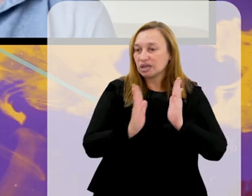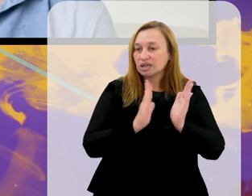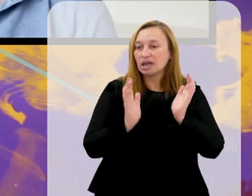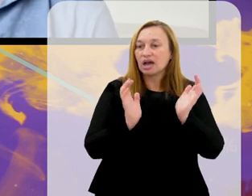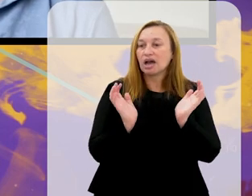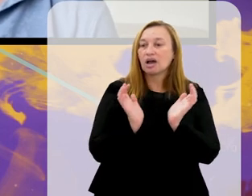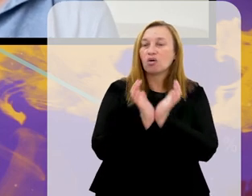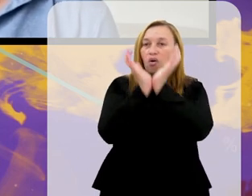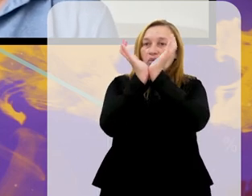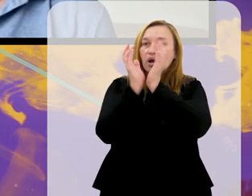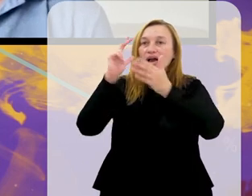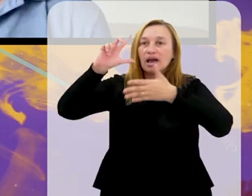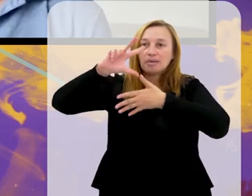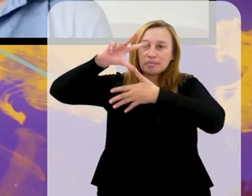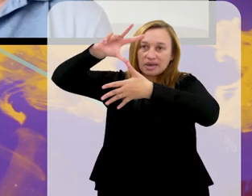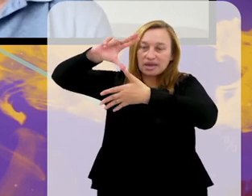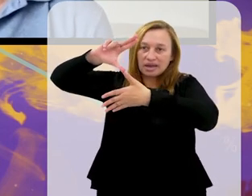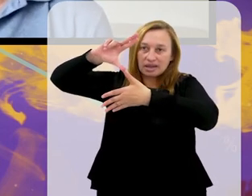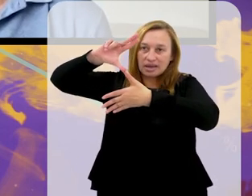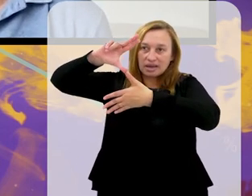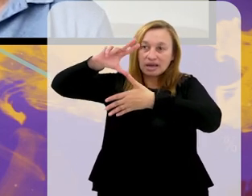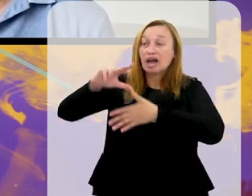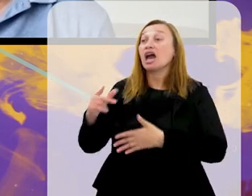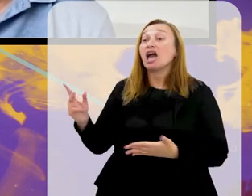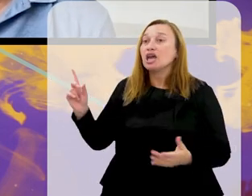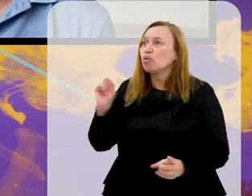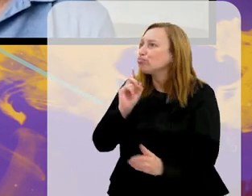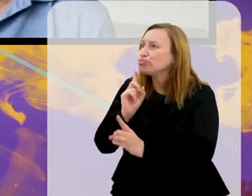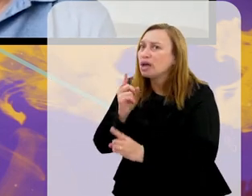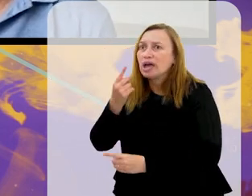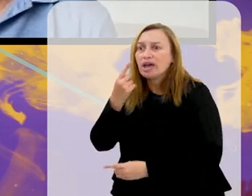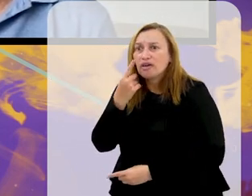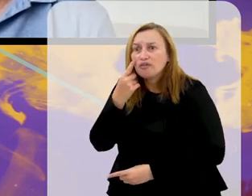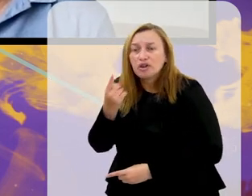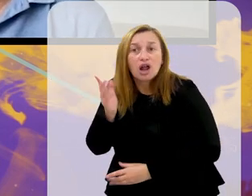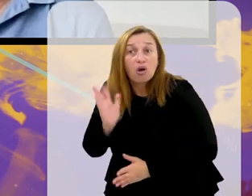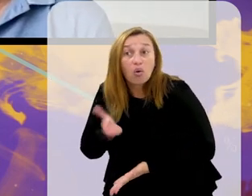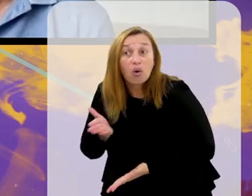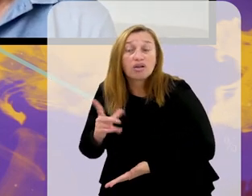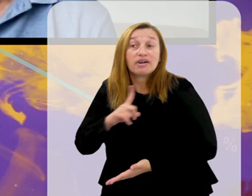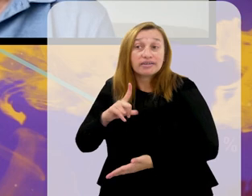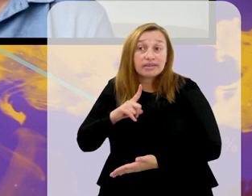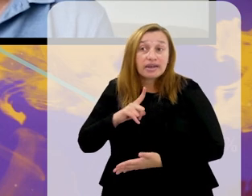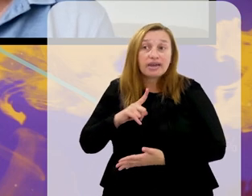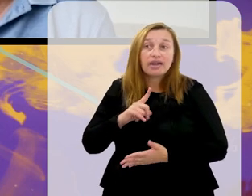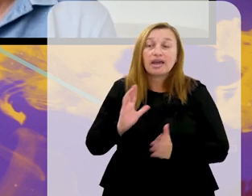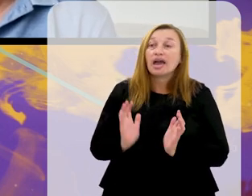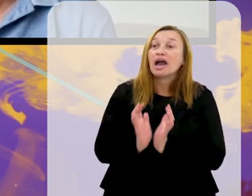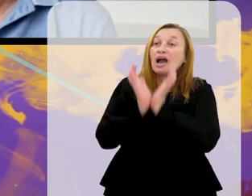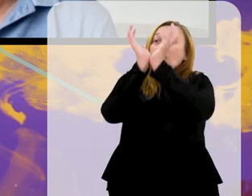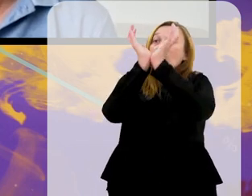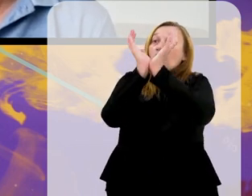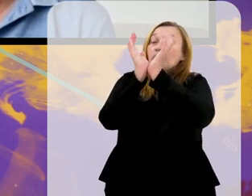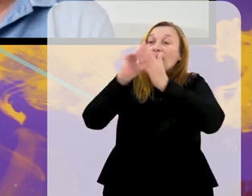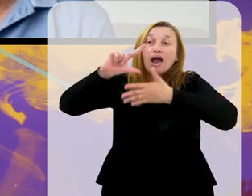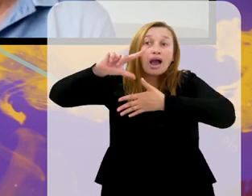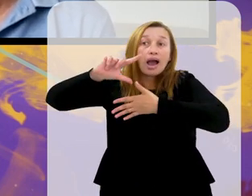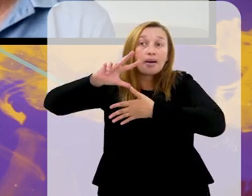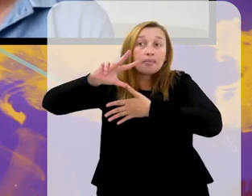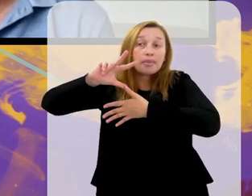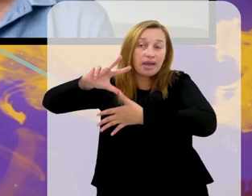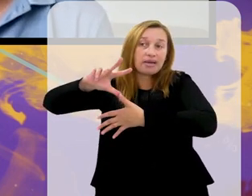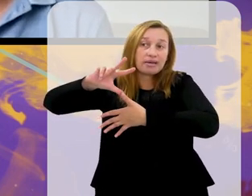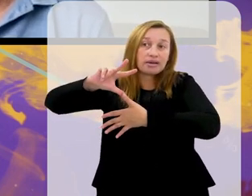nos Estados Unidos. Eles descobriram isso agora, né? Descobriram agora que vai ter Copa América, né? A Copa América está marcada há dois